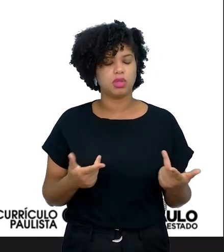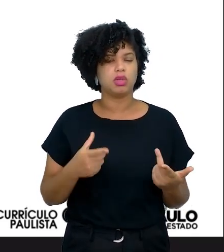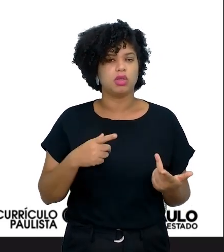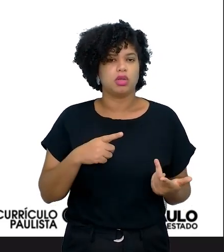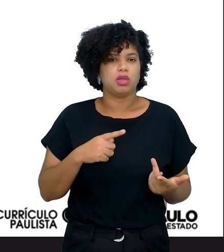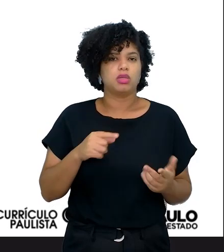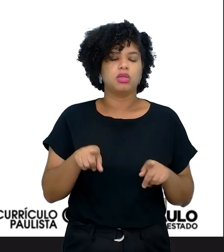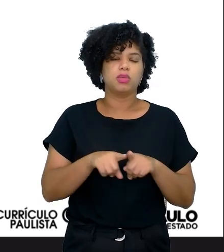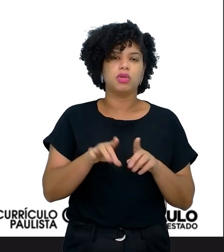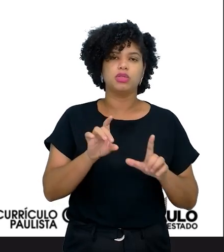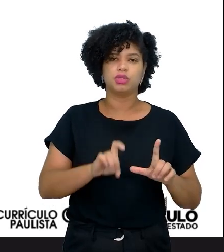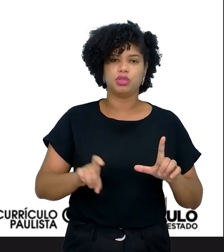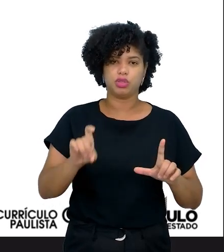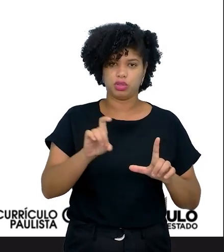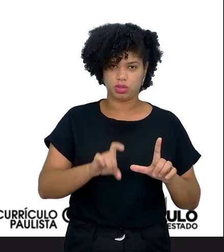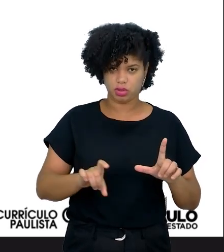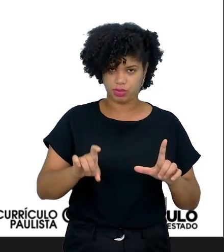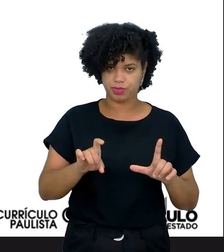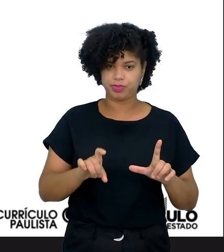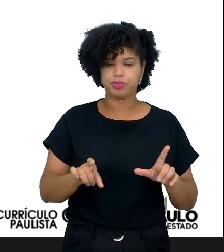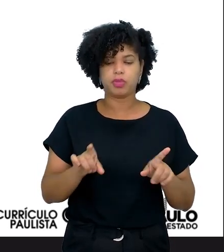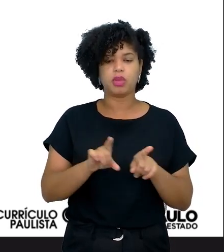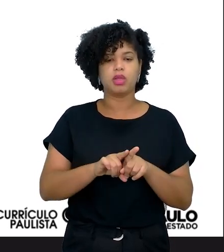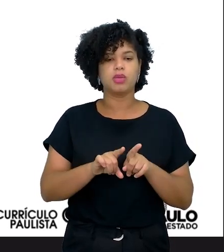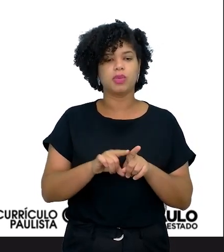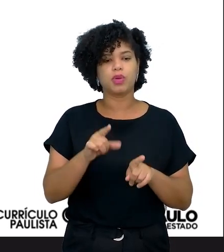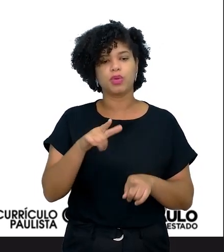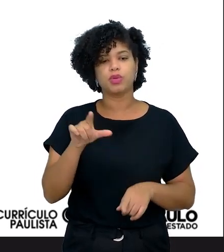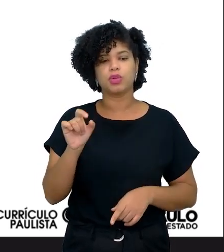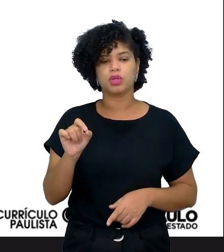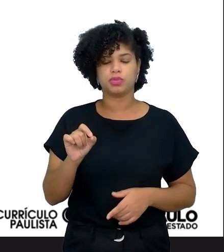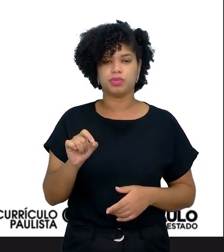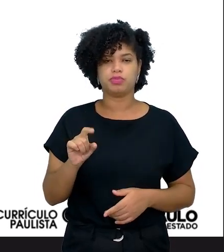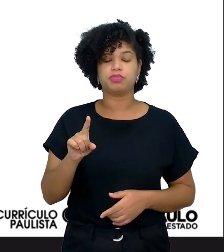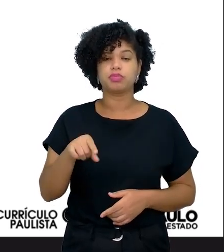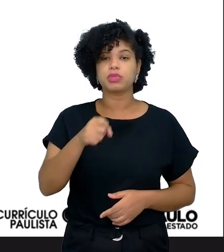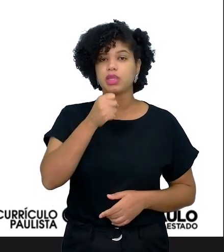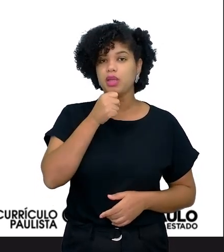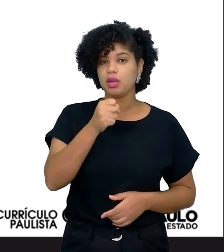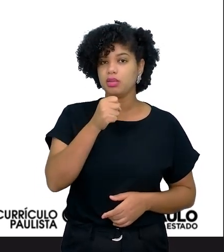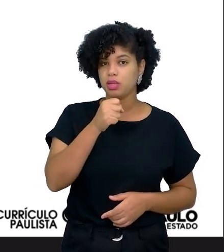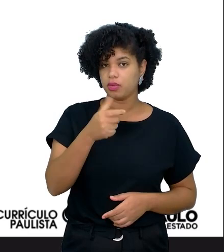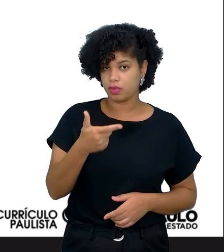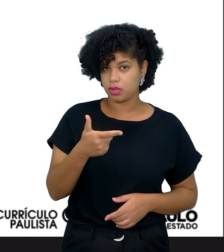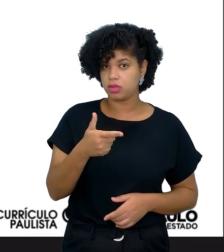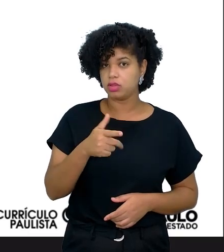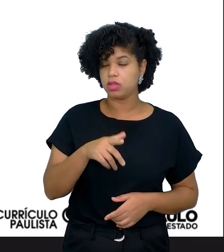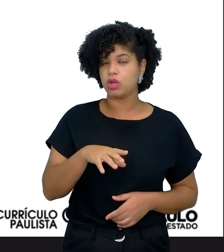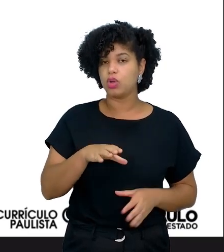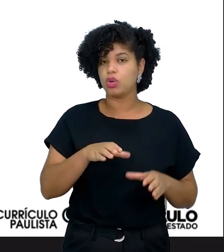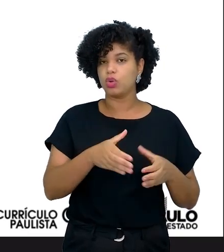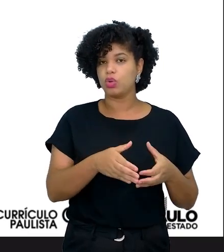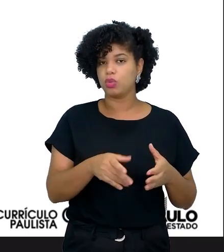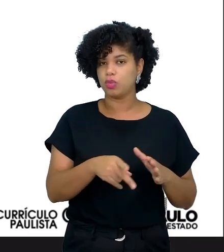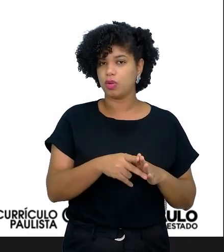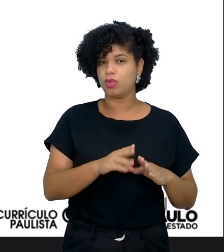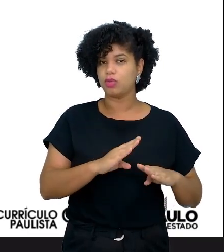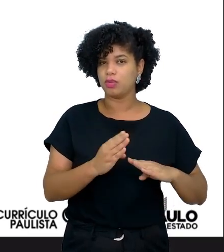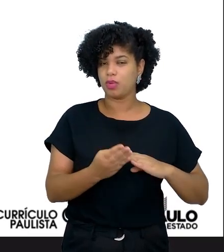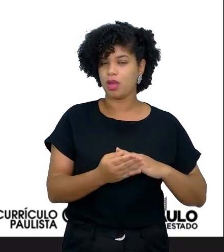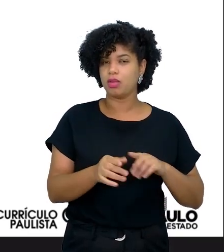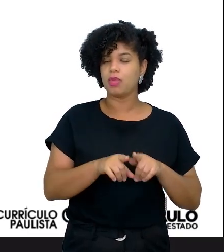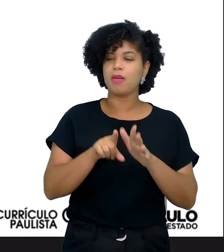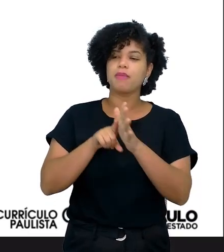materiais digitais, ele faz o quê? Entrevista com a comunidade, ele faz pesquisa de campo,